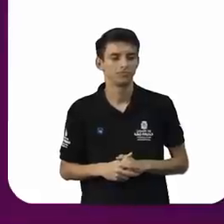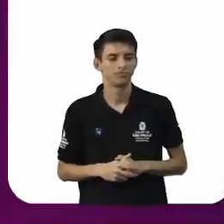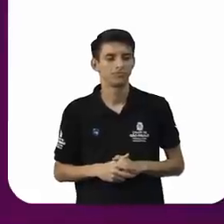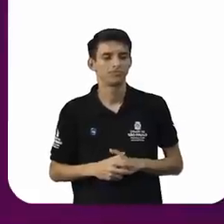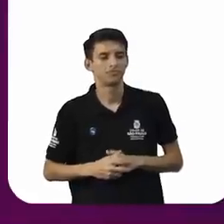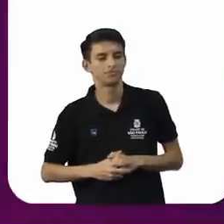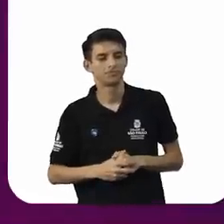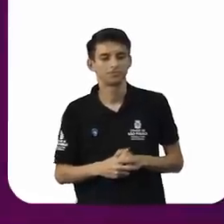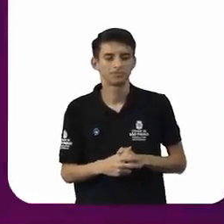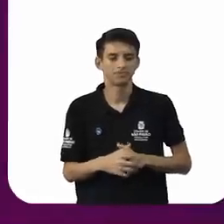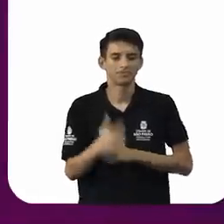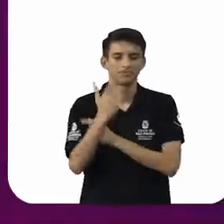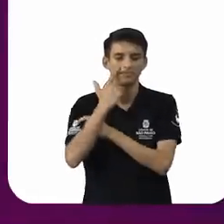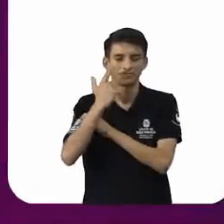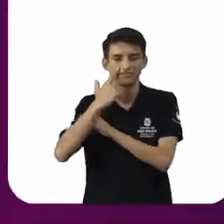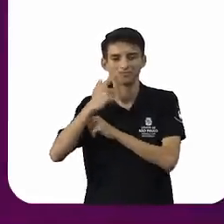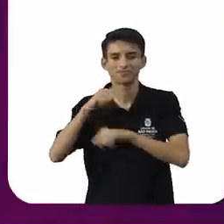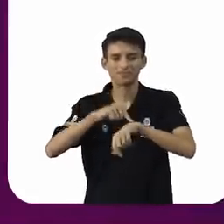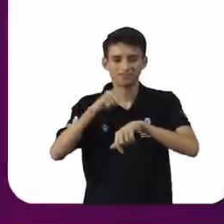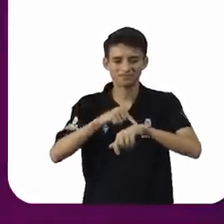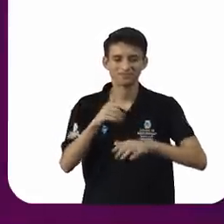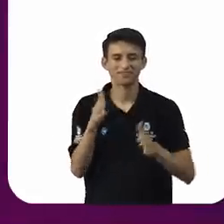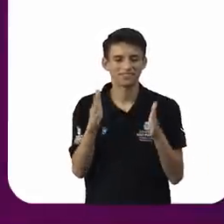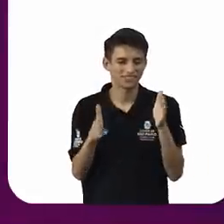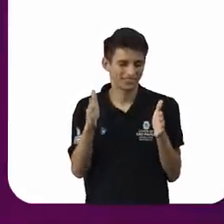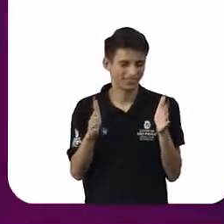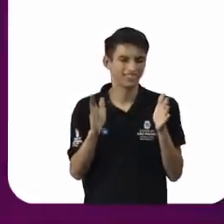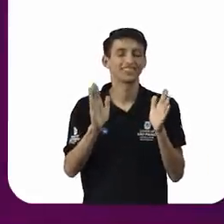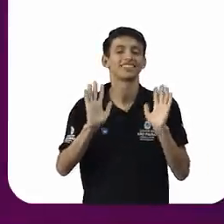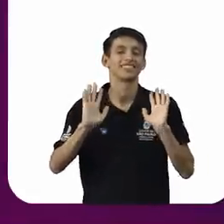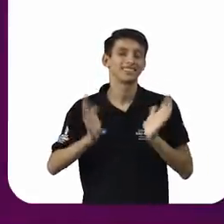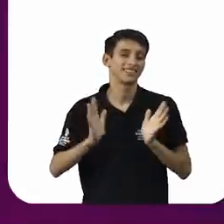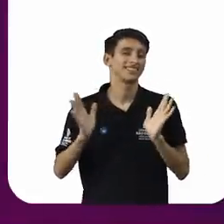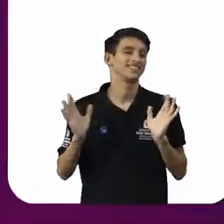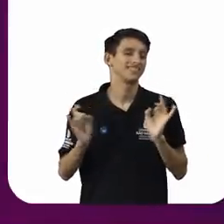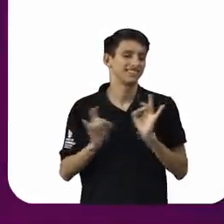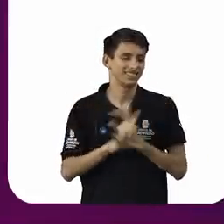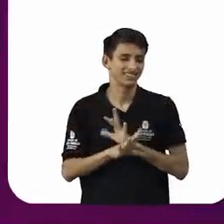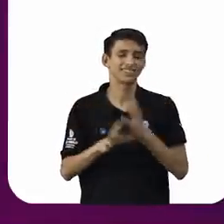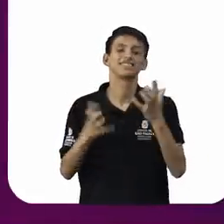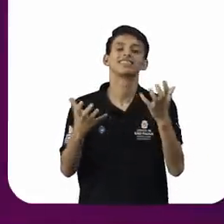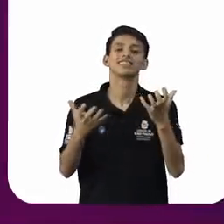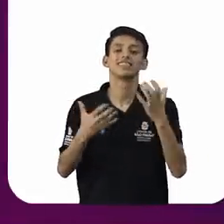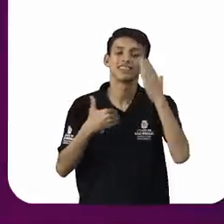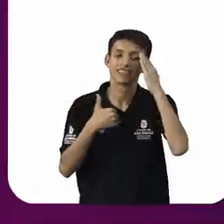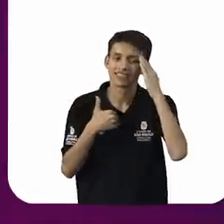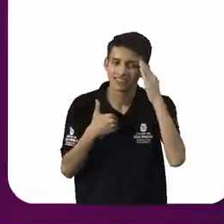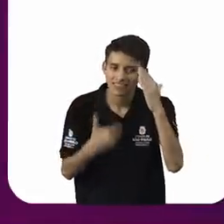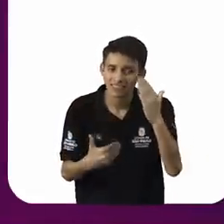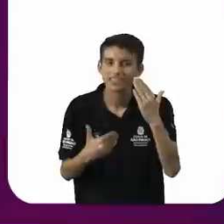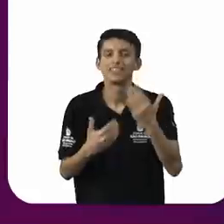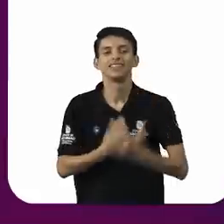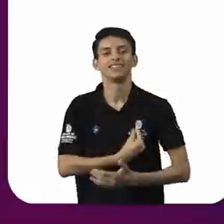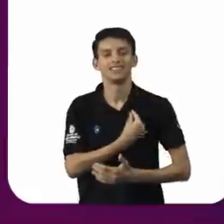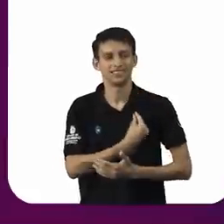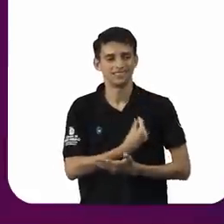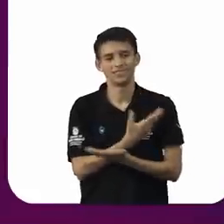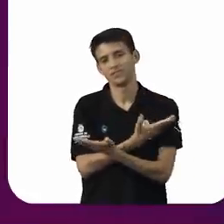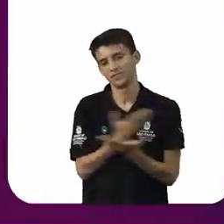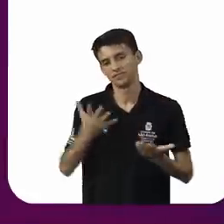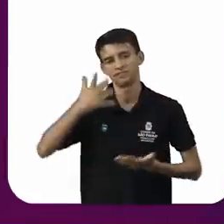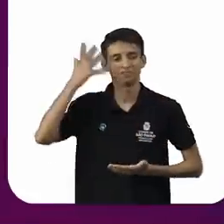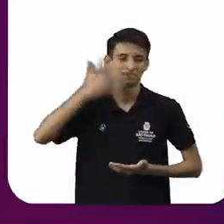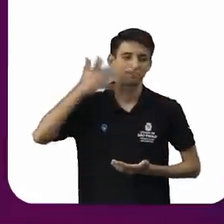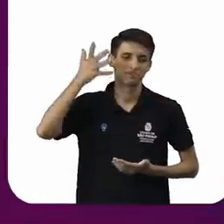Olha, que pena que nosso tempo é curto, mas, eu quero agradecer novamente a presença dos nossos